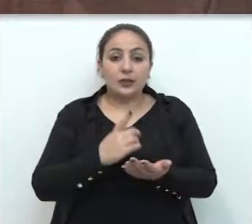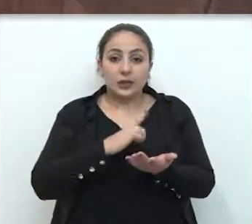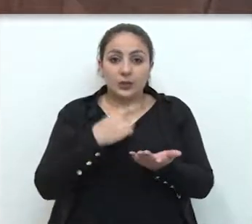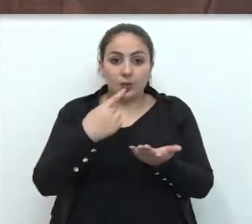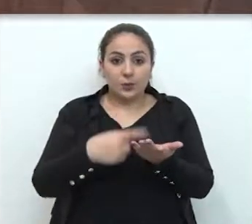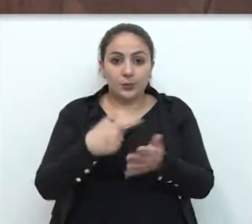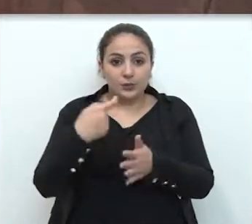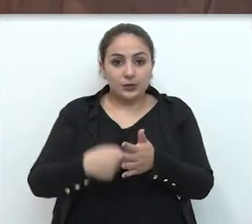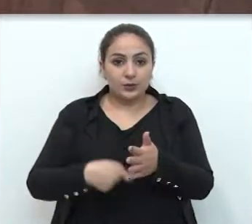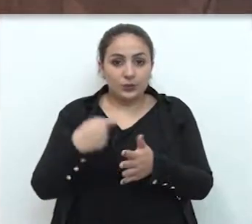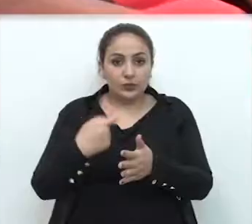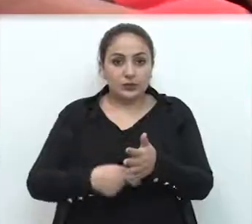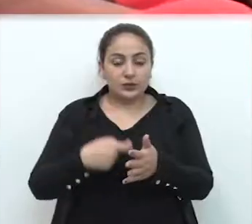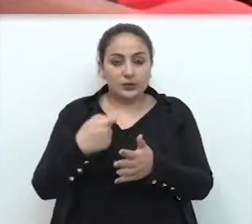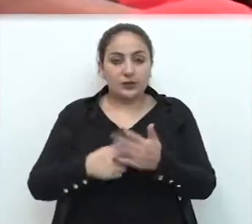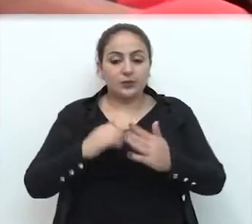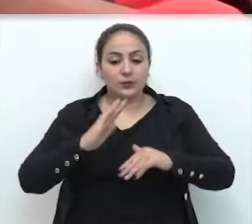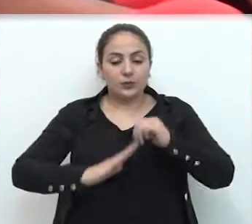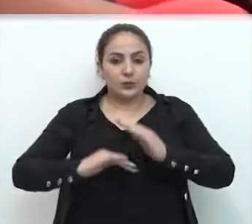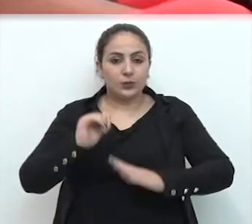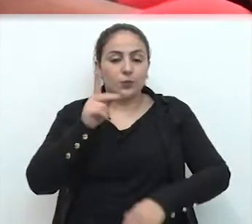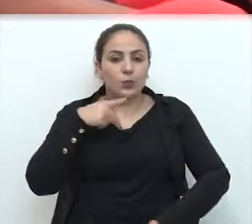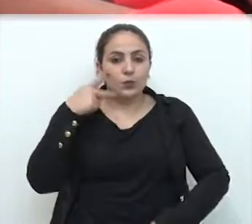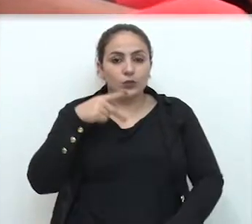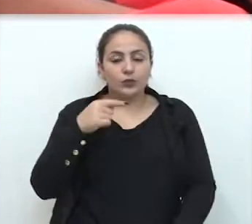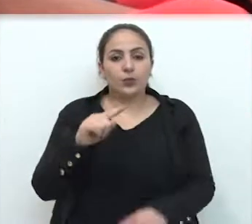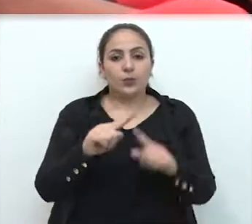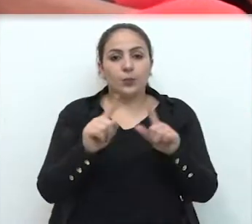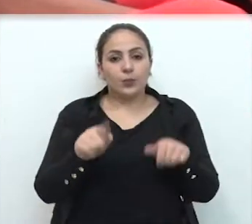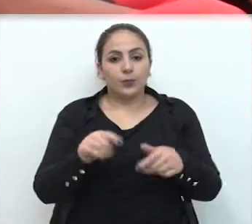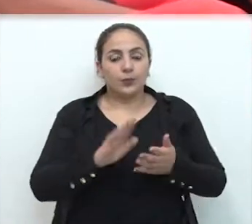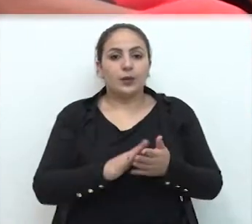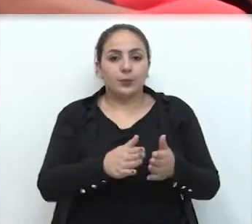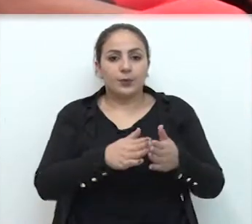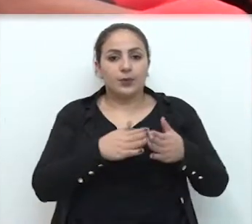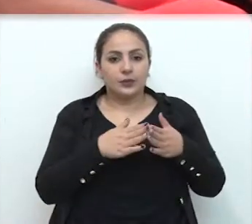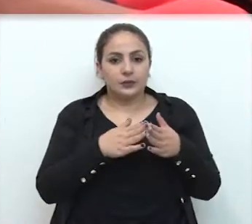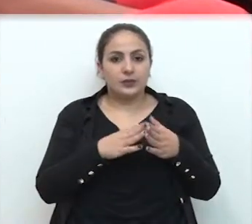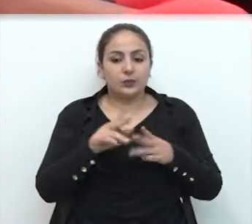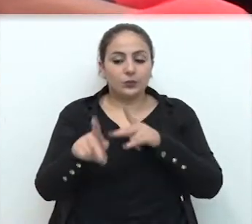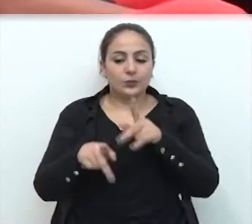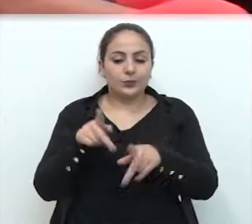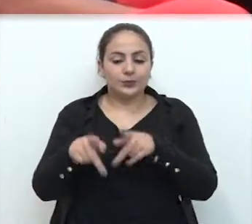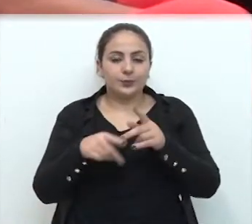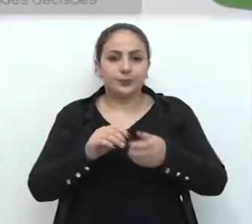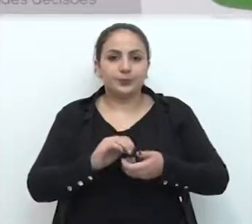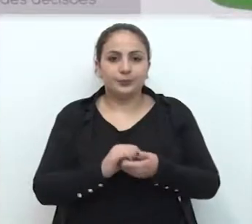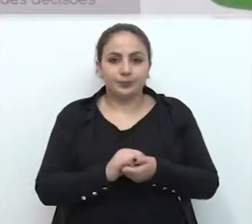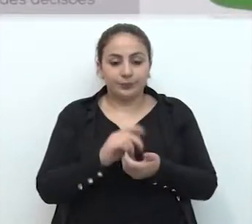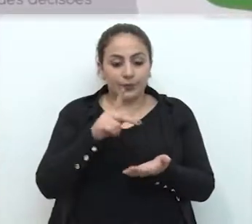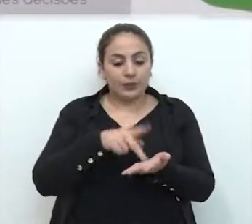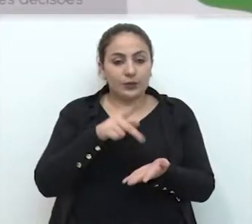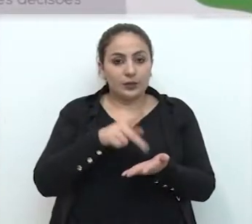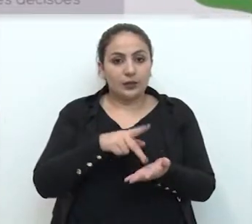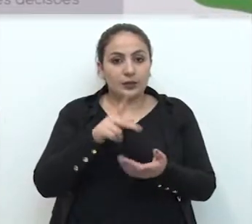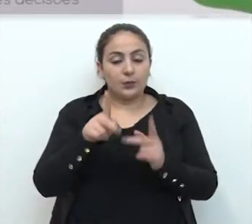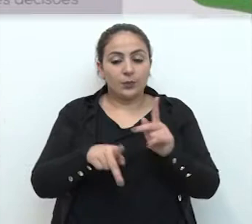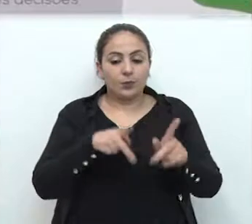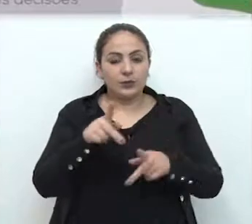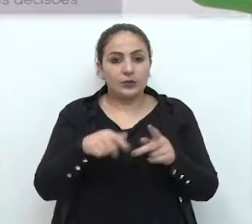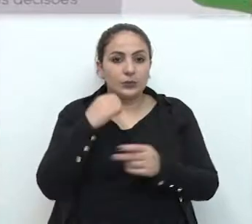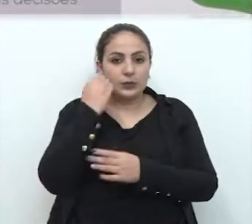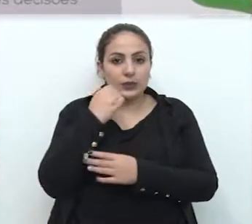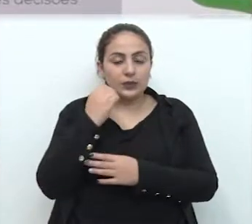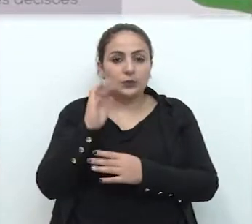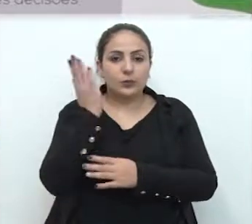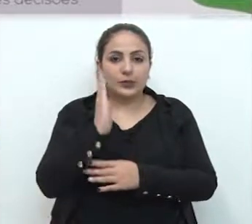comprometer em lutar pela construção de políticas públicas em defesa desse povo. Na verdade, a população negra no